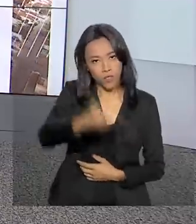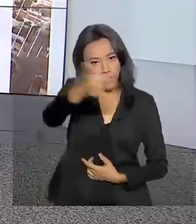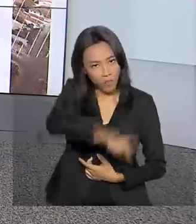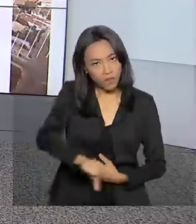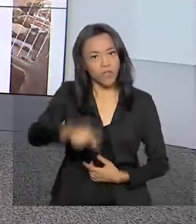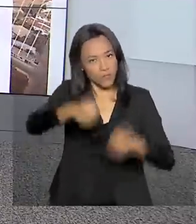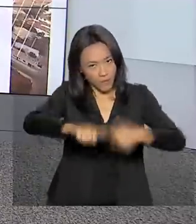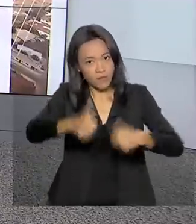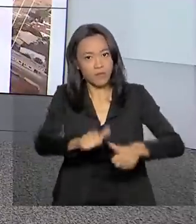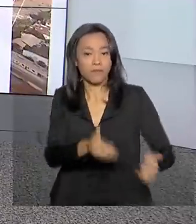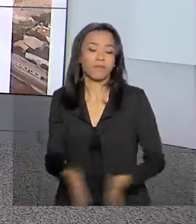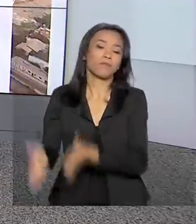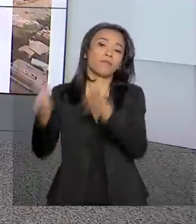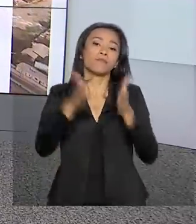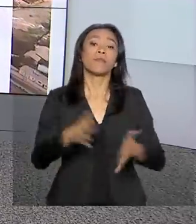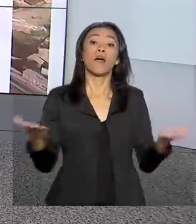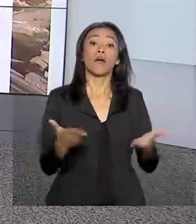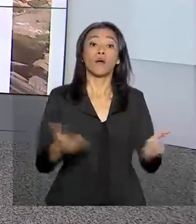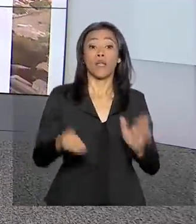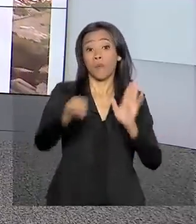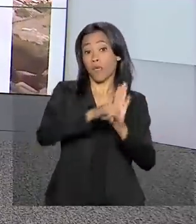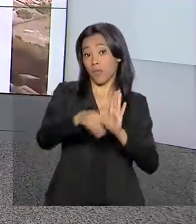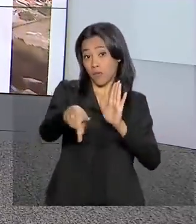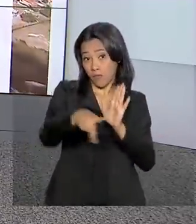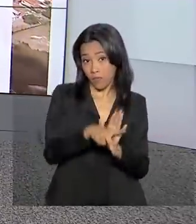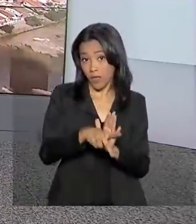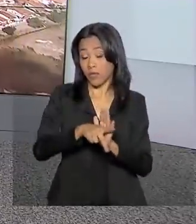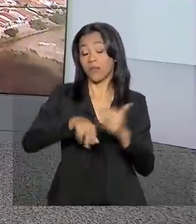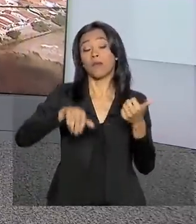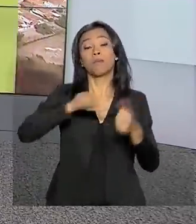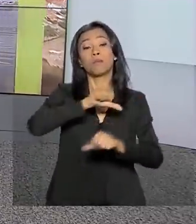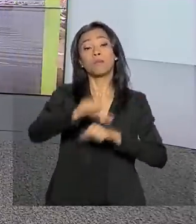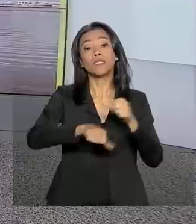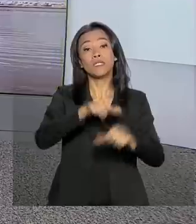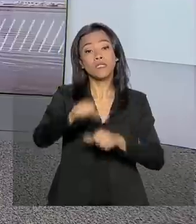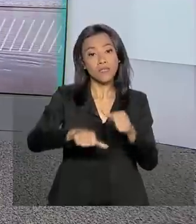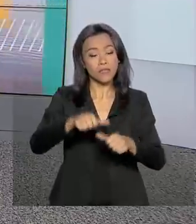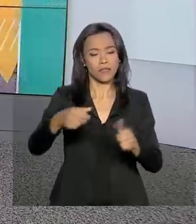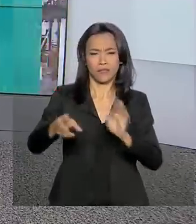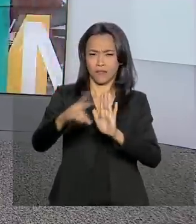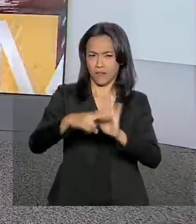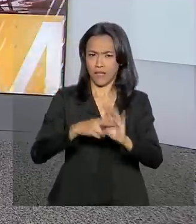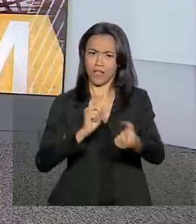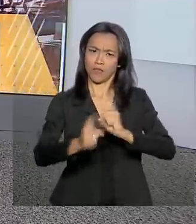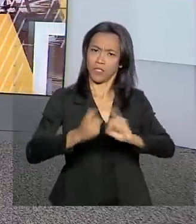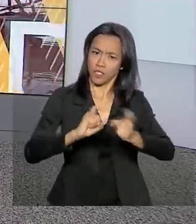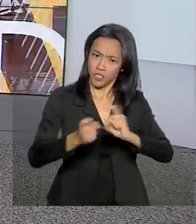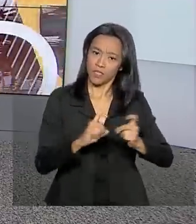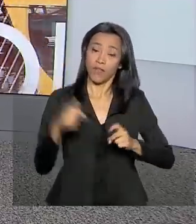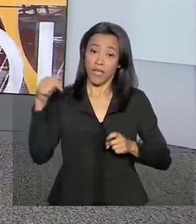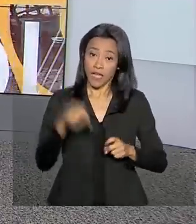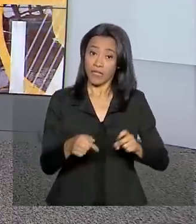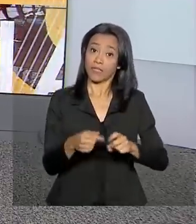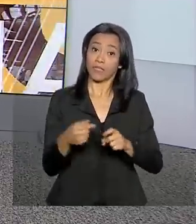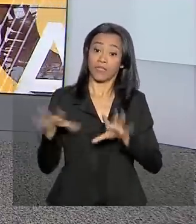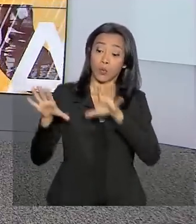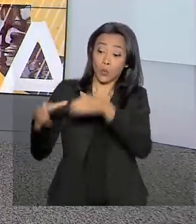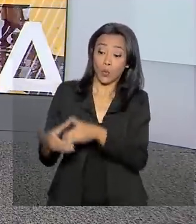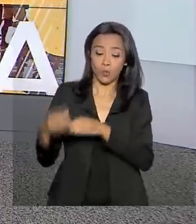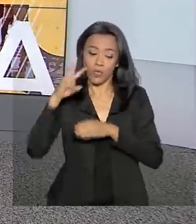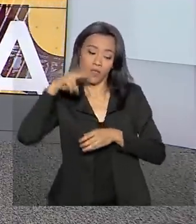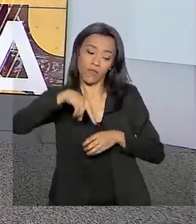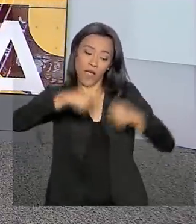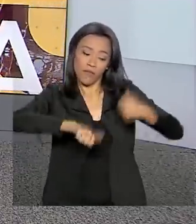O nosso assunto agora é a medida provisória da reforma administrativa. A comissão mista especial que analisa o tema tenta votar hoje o